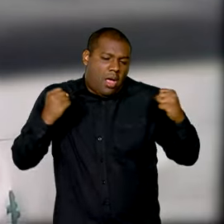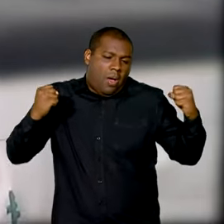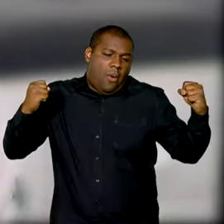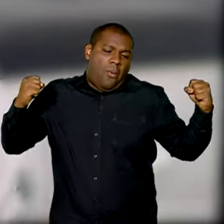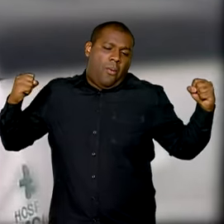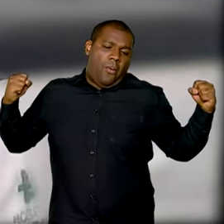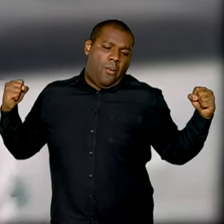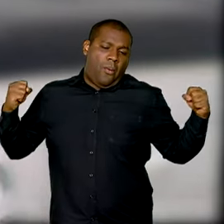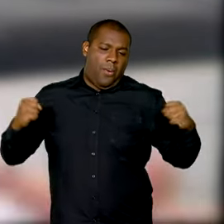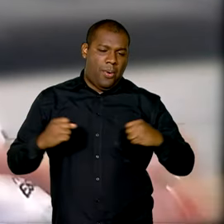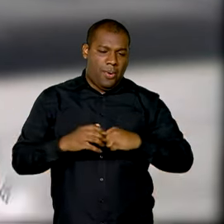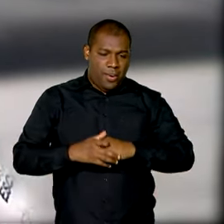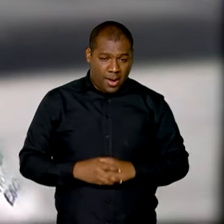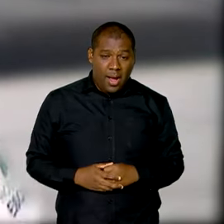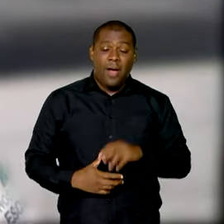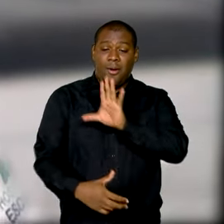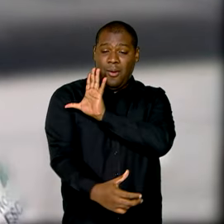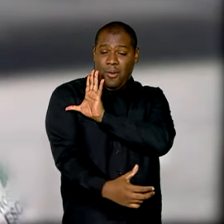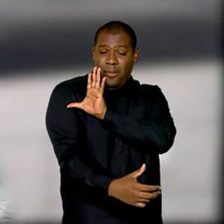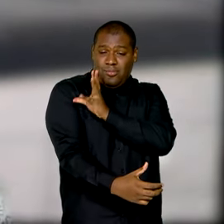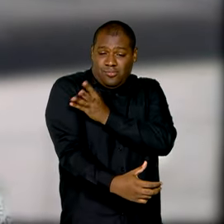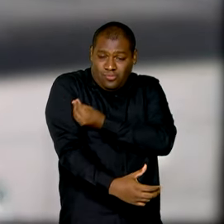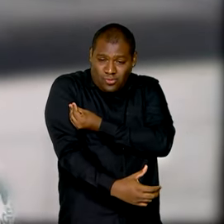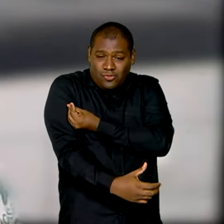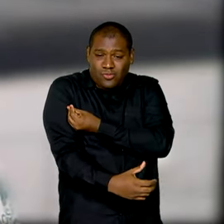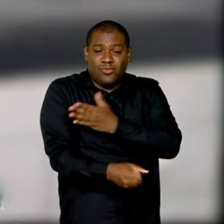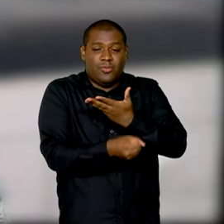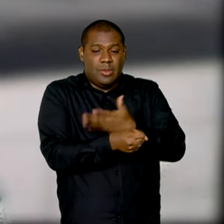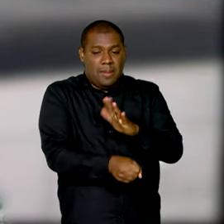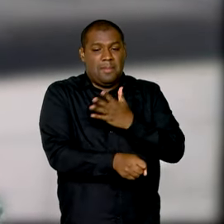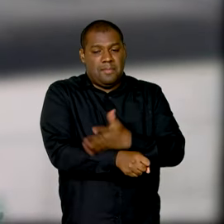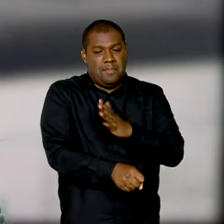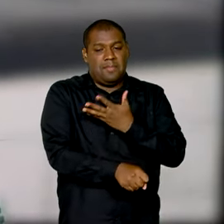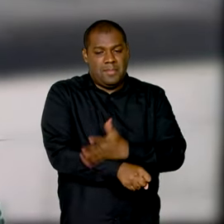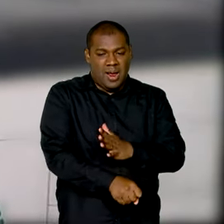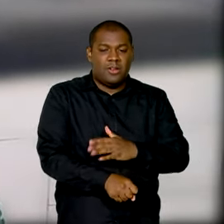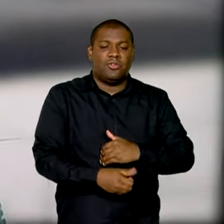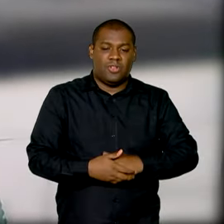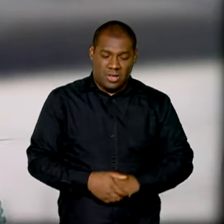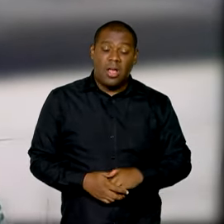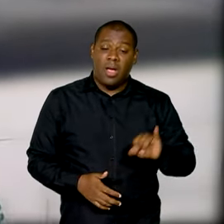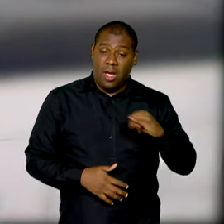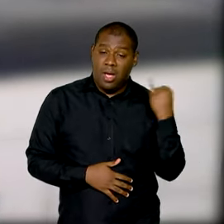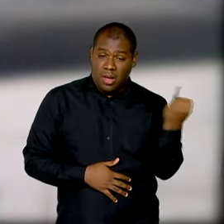muscular. Tu relaxa aquele que estava estático ali, concentrado. Então, isso é muito importante, né?